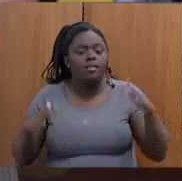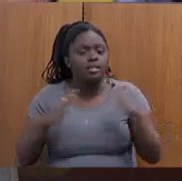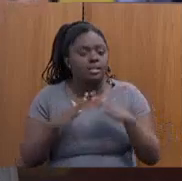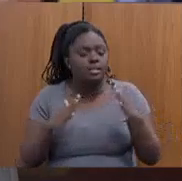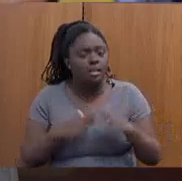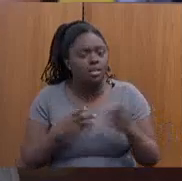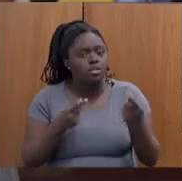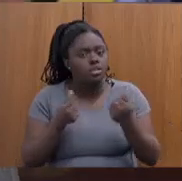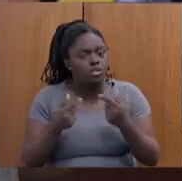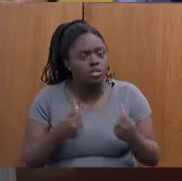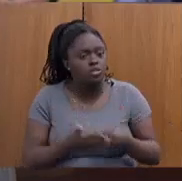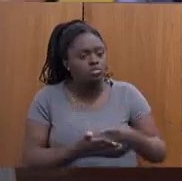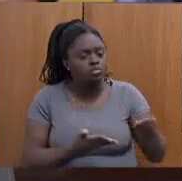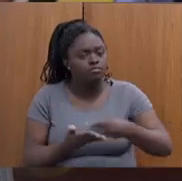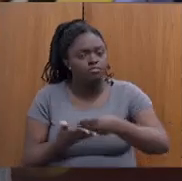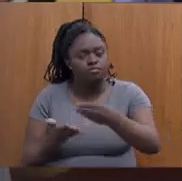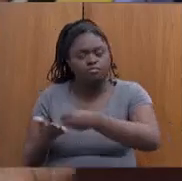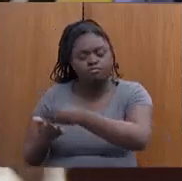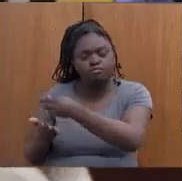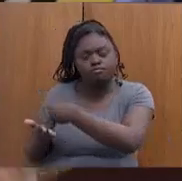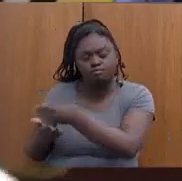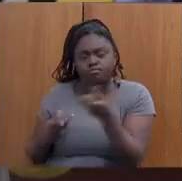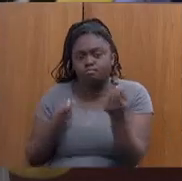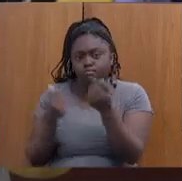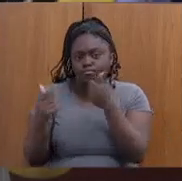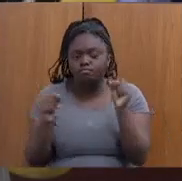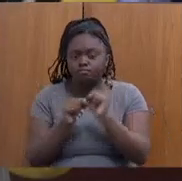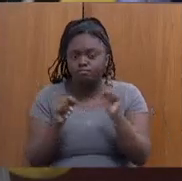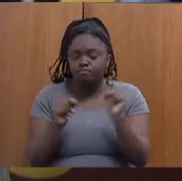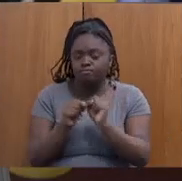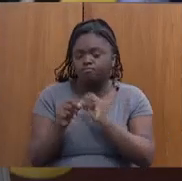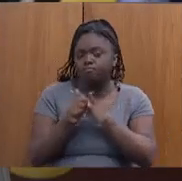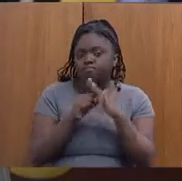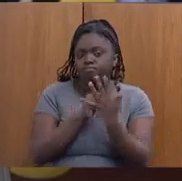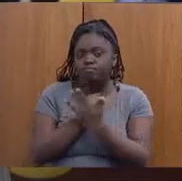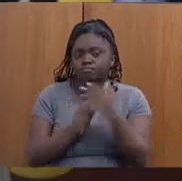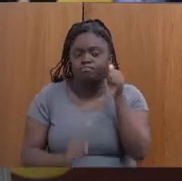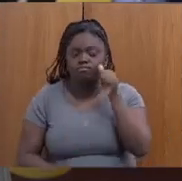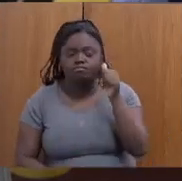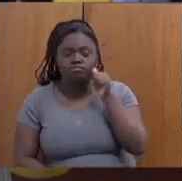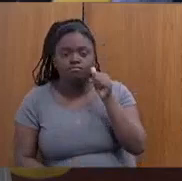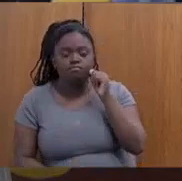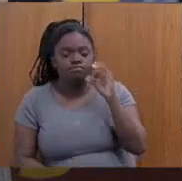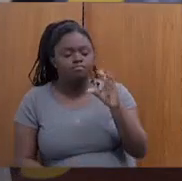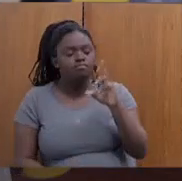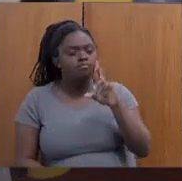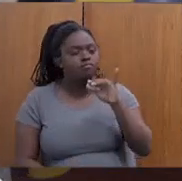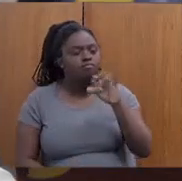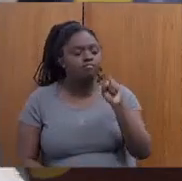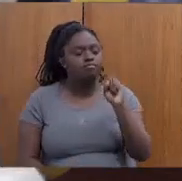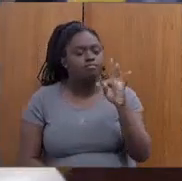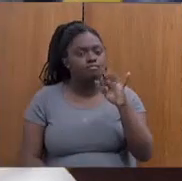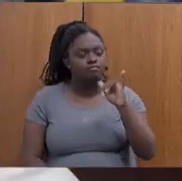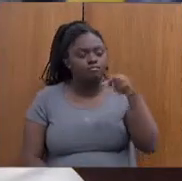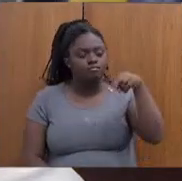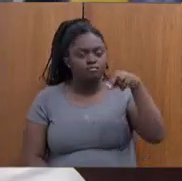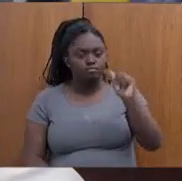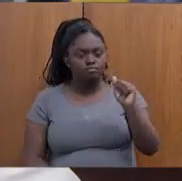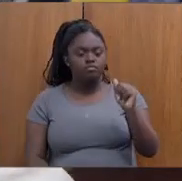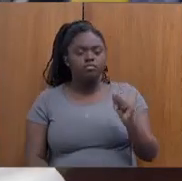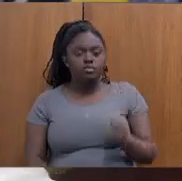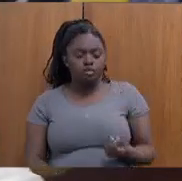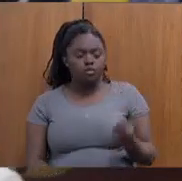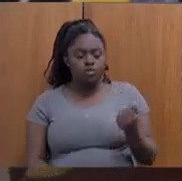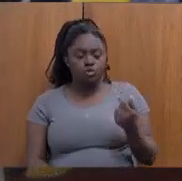das economias feitas na pandemia para a irmã Cristina, pessoa em situação de rua, e foi um volume bom de